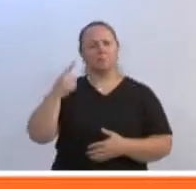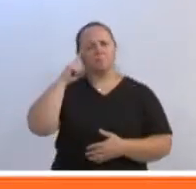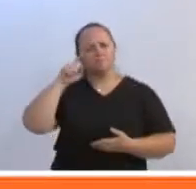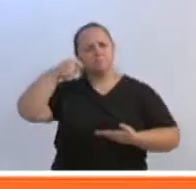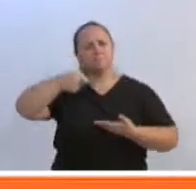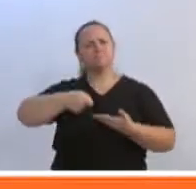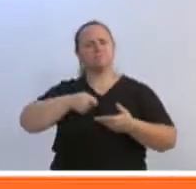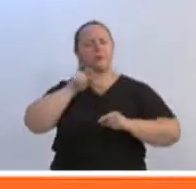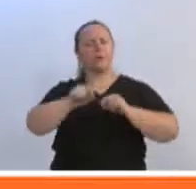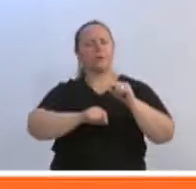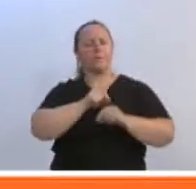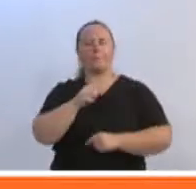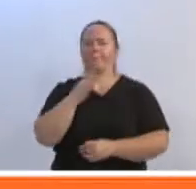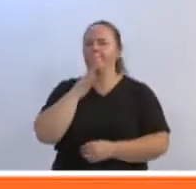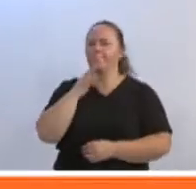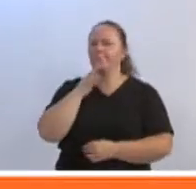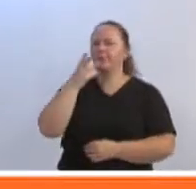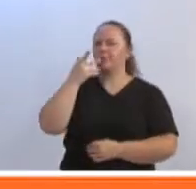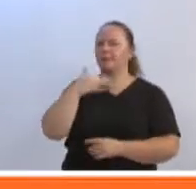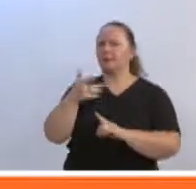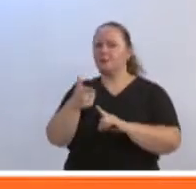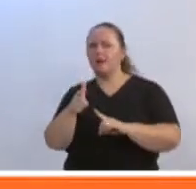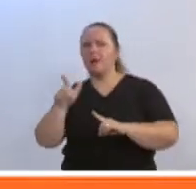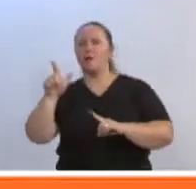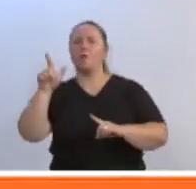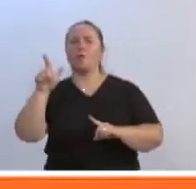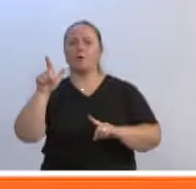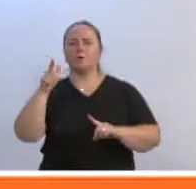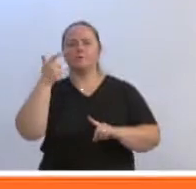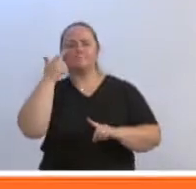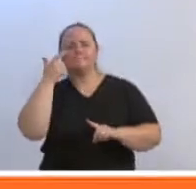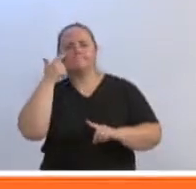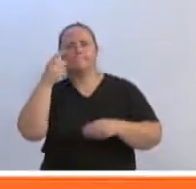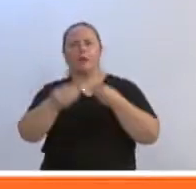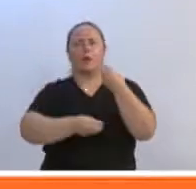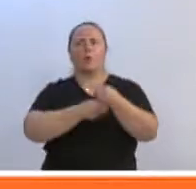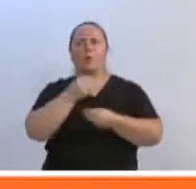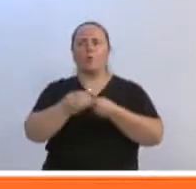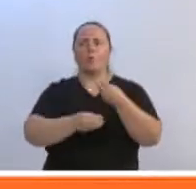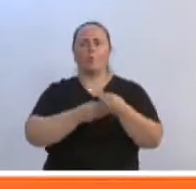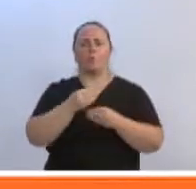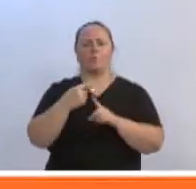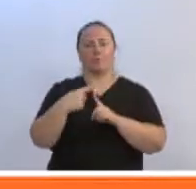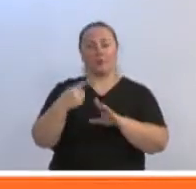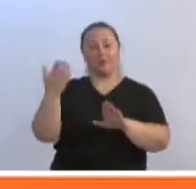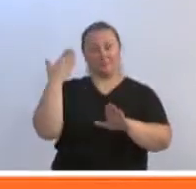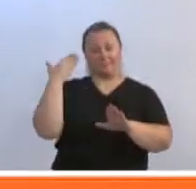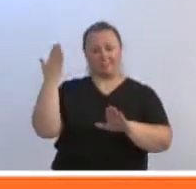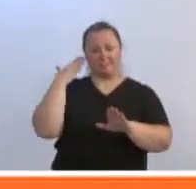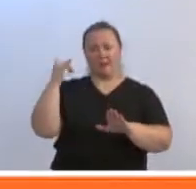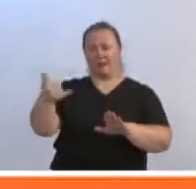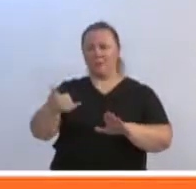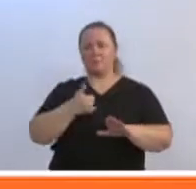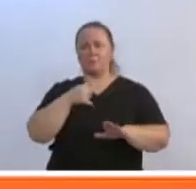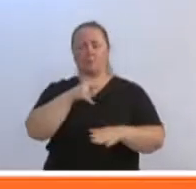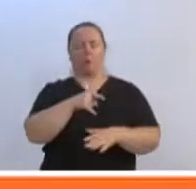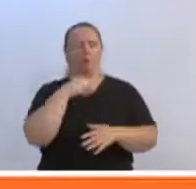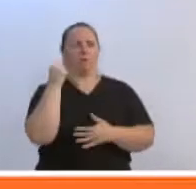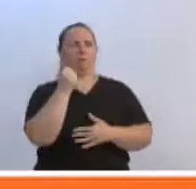conhecer crianças, outras crianças de Mielo Milingocele, para me ver se realmente era aquilo que, na época, os médicos me passavam.